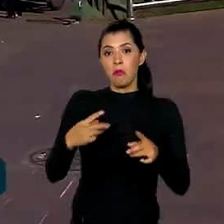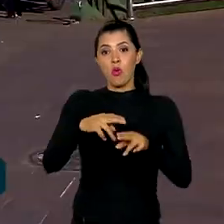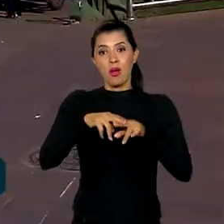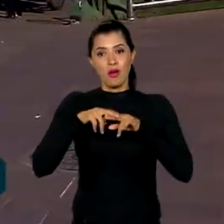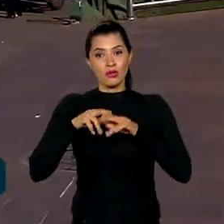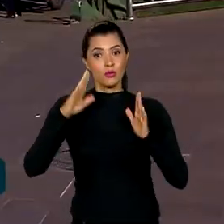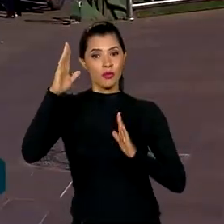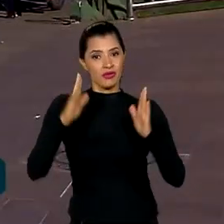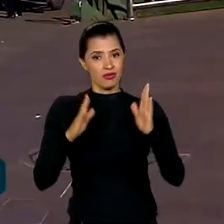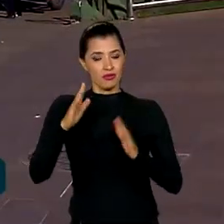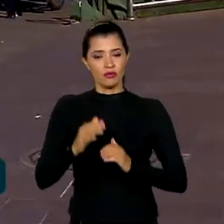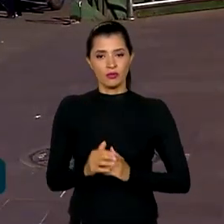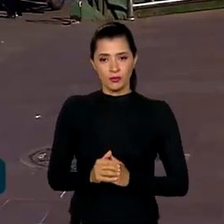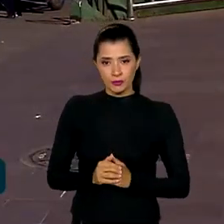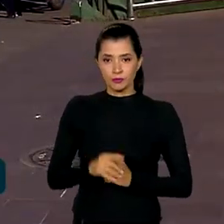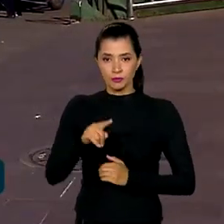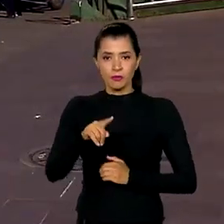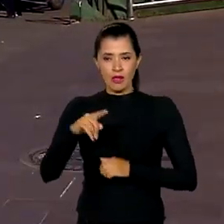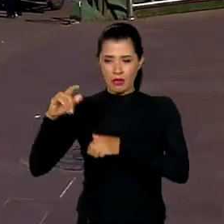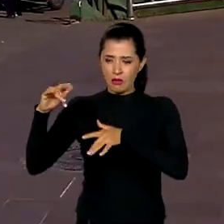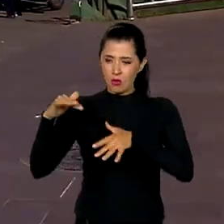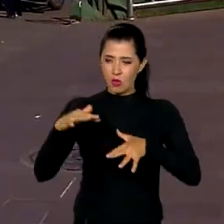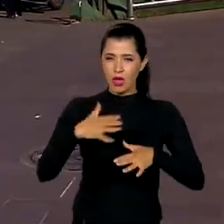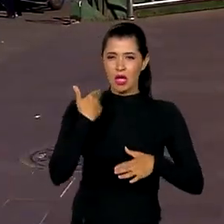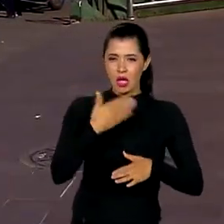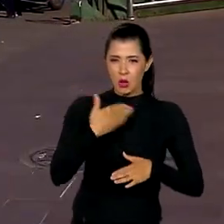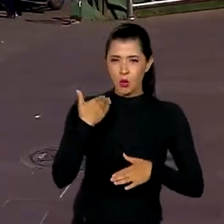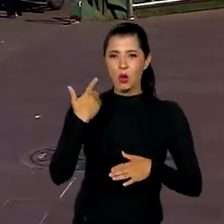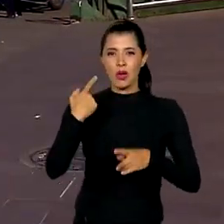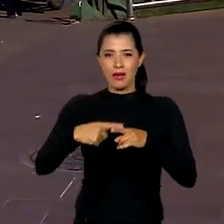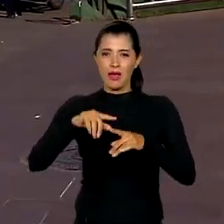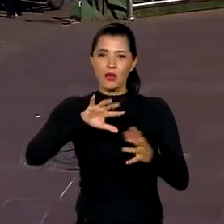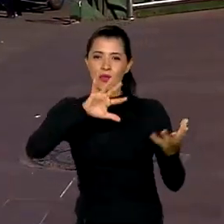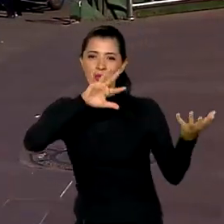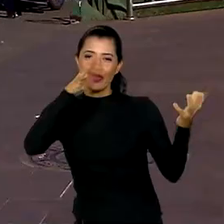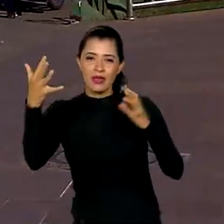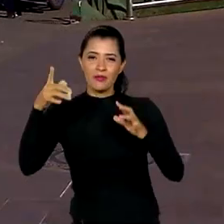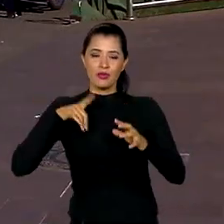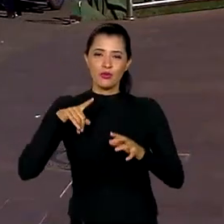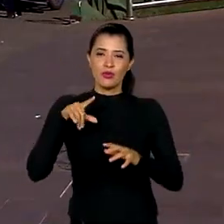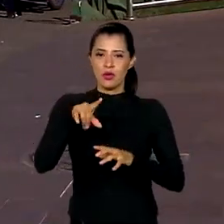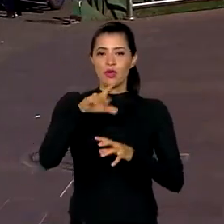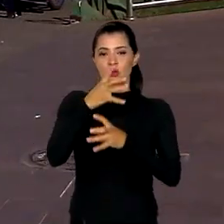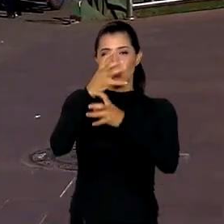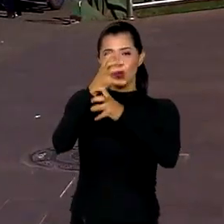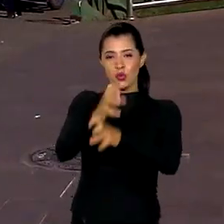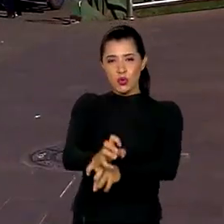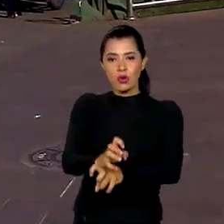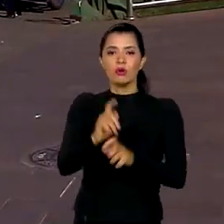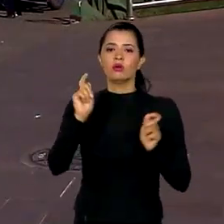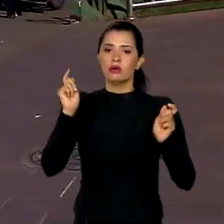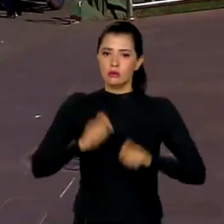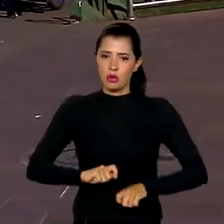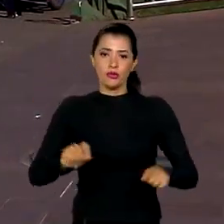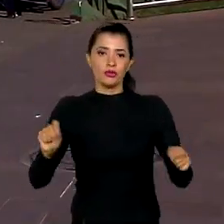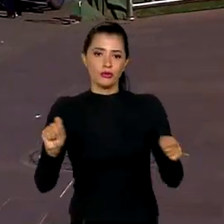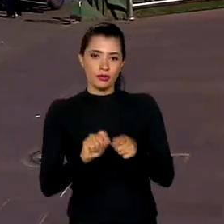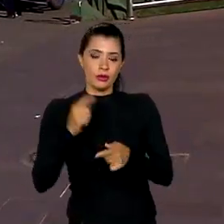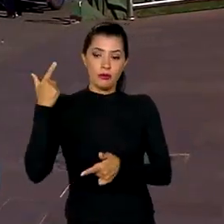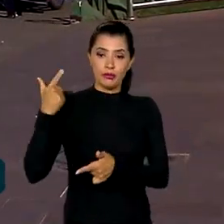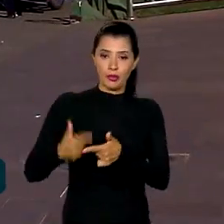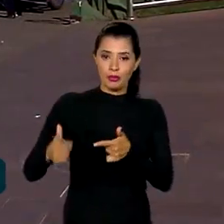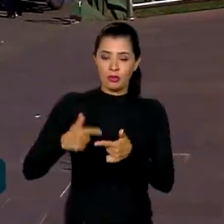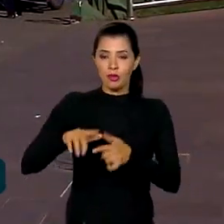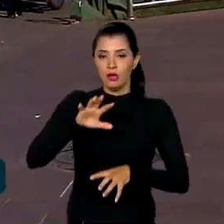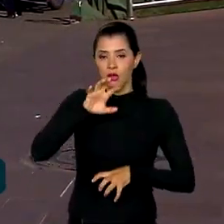período. A onda de calor é promovida pelas condições de tempo predominantemente seco, que pode levar a problemas